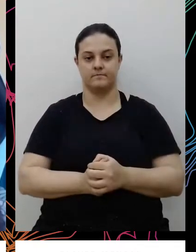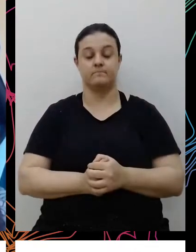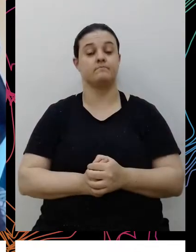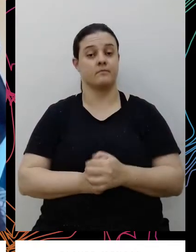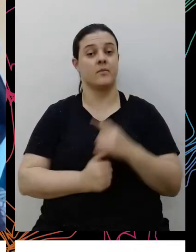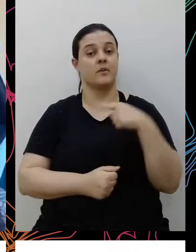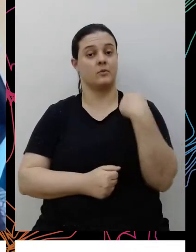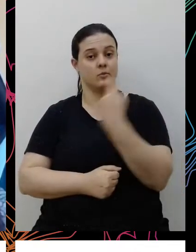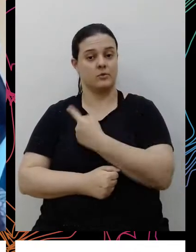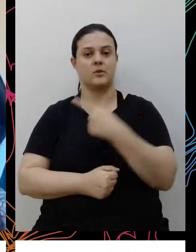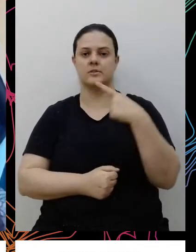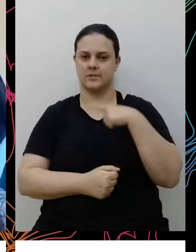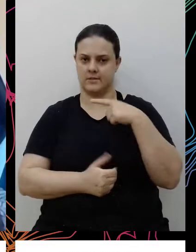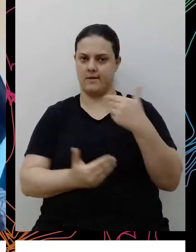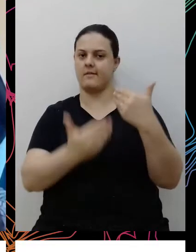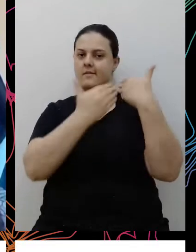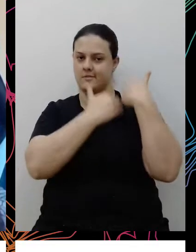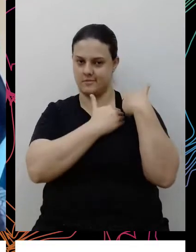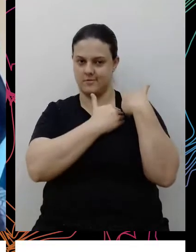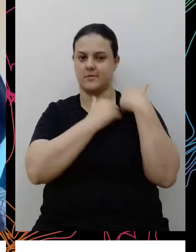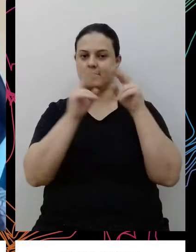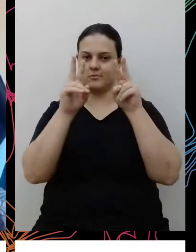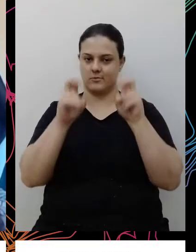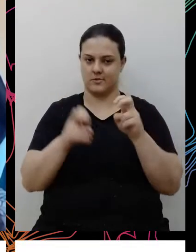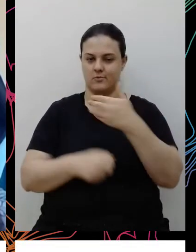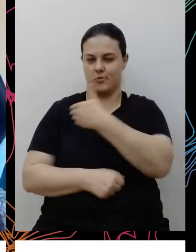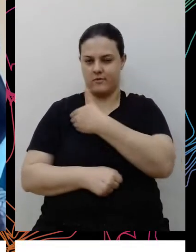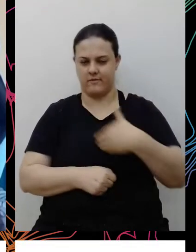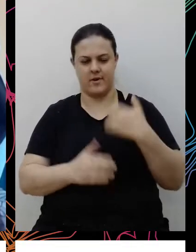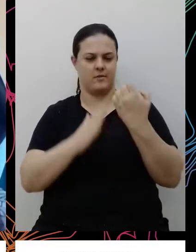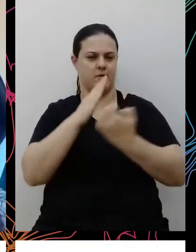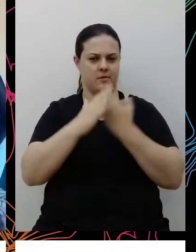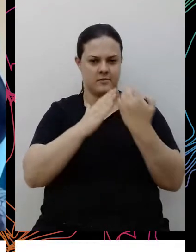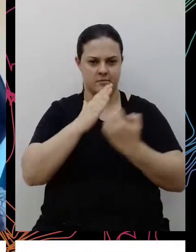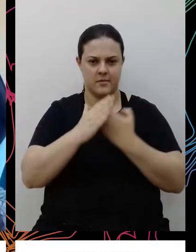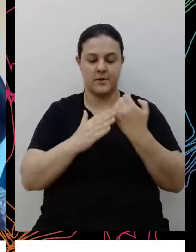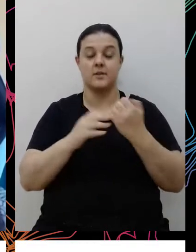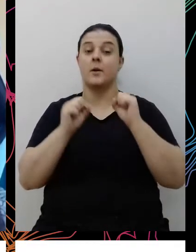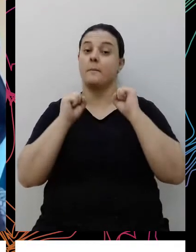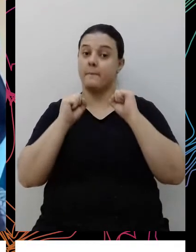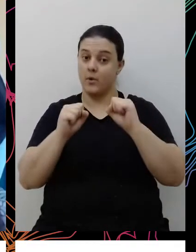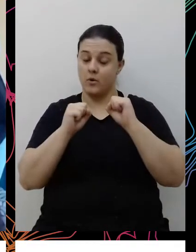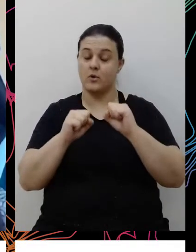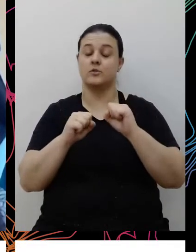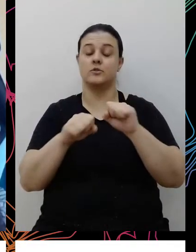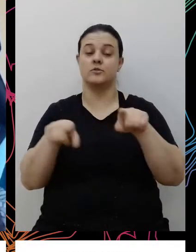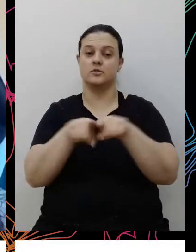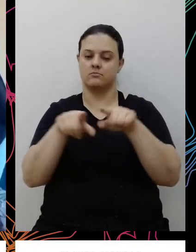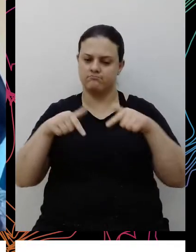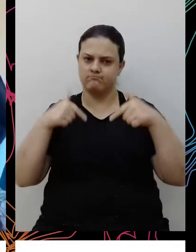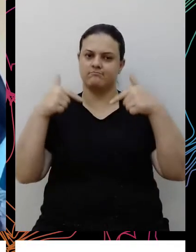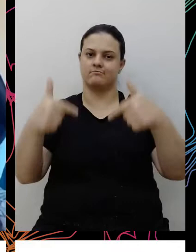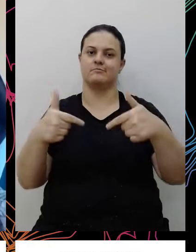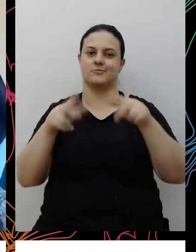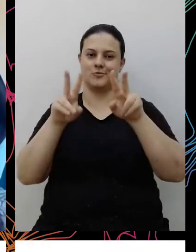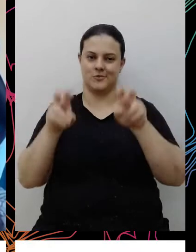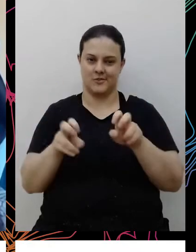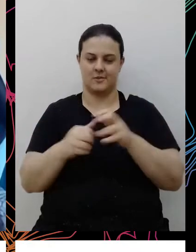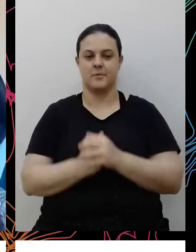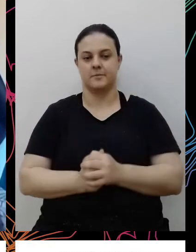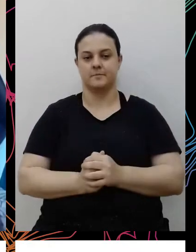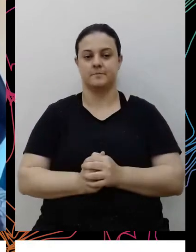nós temos responsabilidade sobre o tema, governos, empresas. Então empresas podem e devem se engajar nessa temática